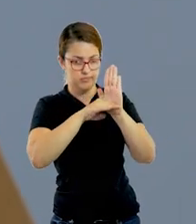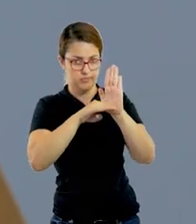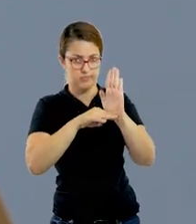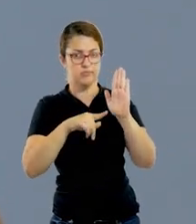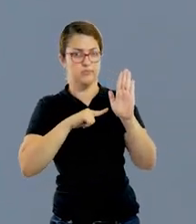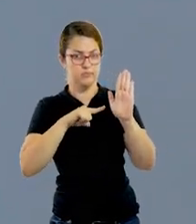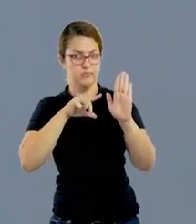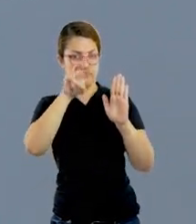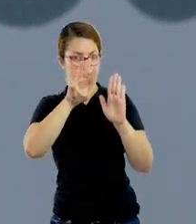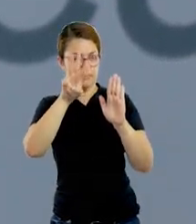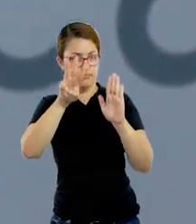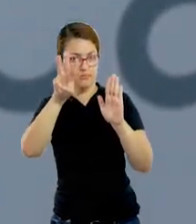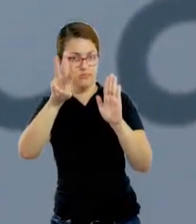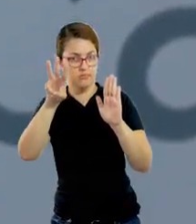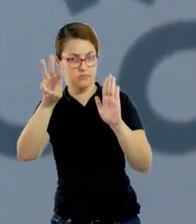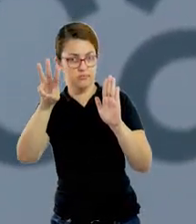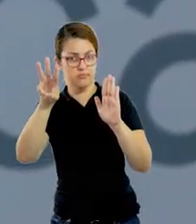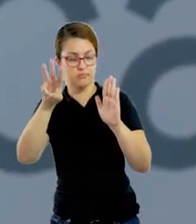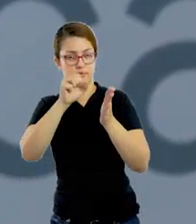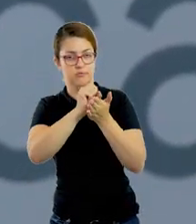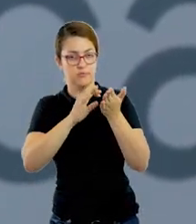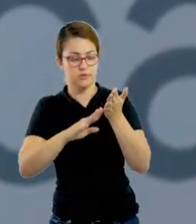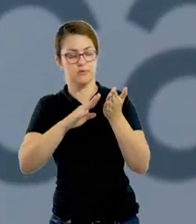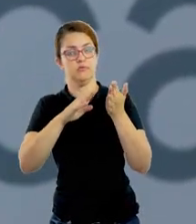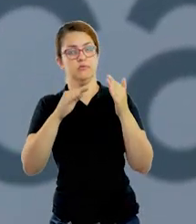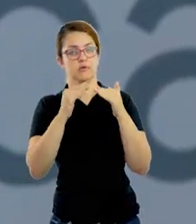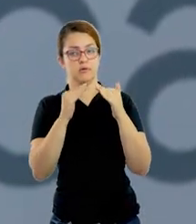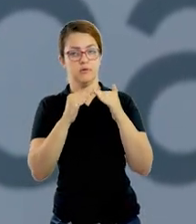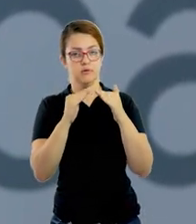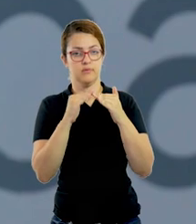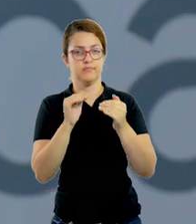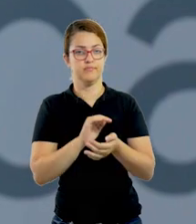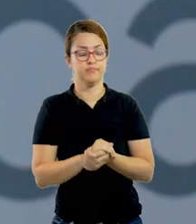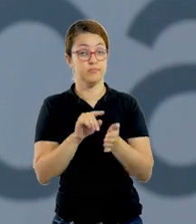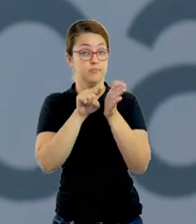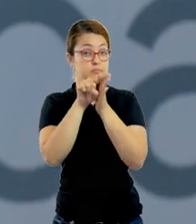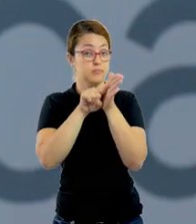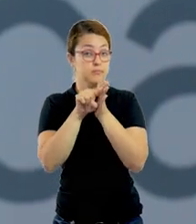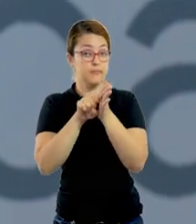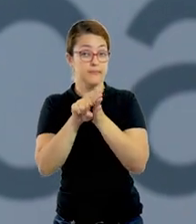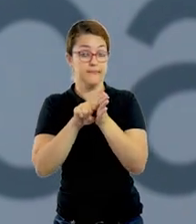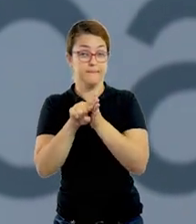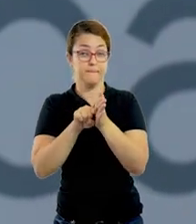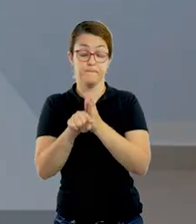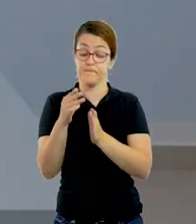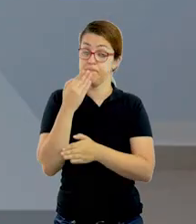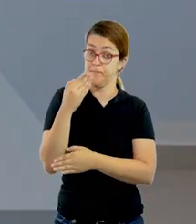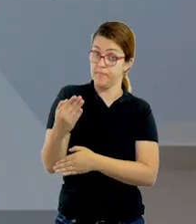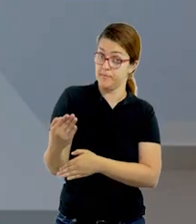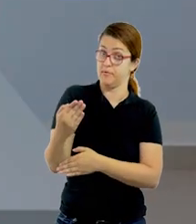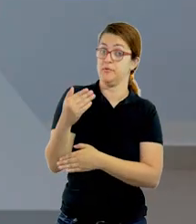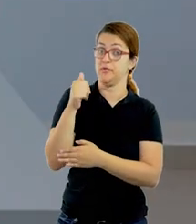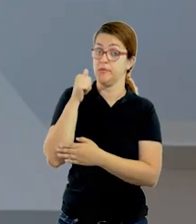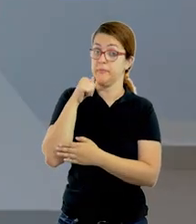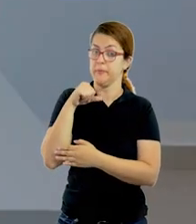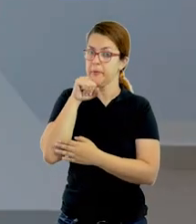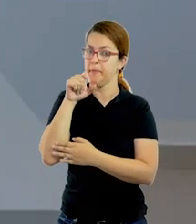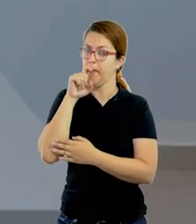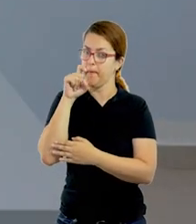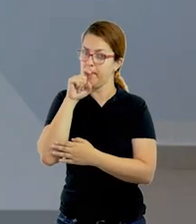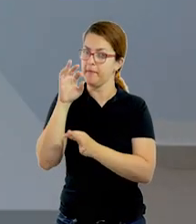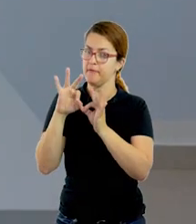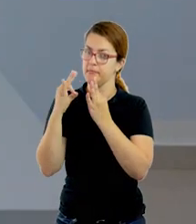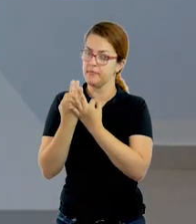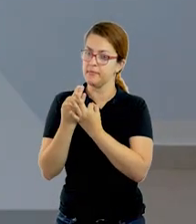diária, que também estará disponível no site lição de casa. A segunda atividade da semana é uma pesquisa. Vocês vão pedir